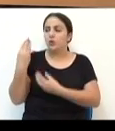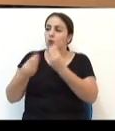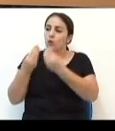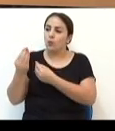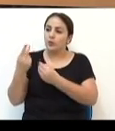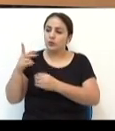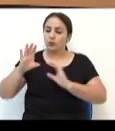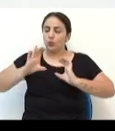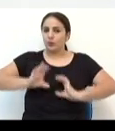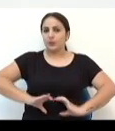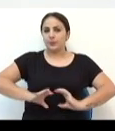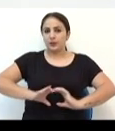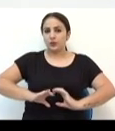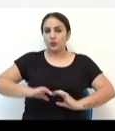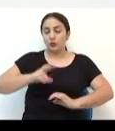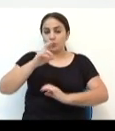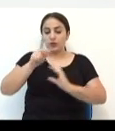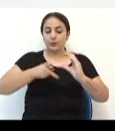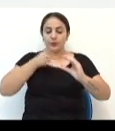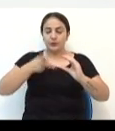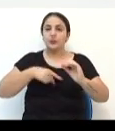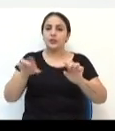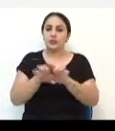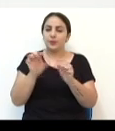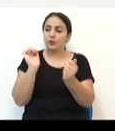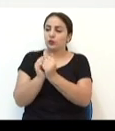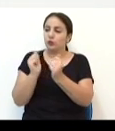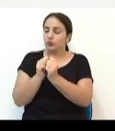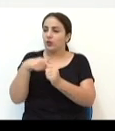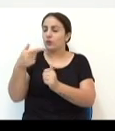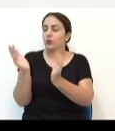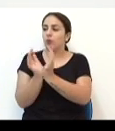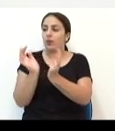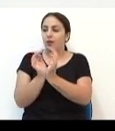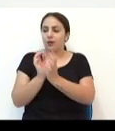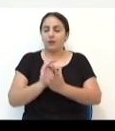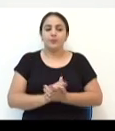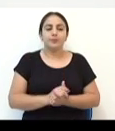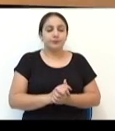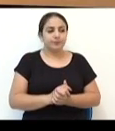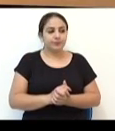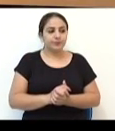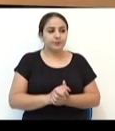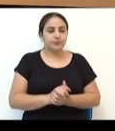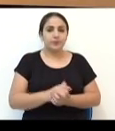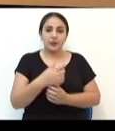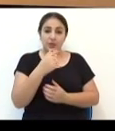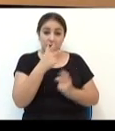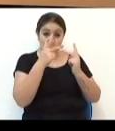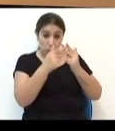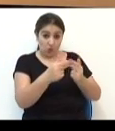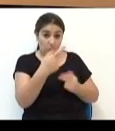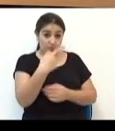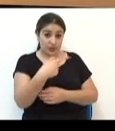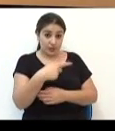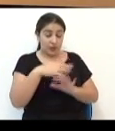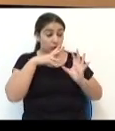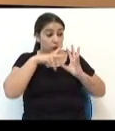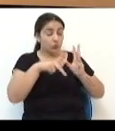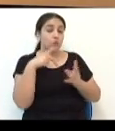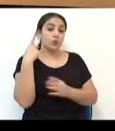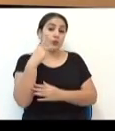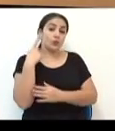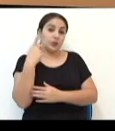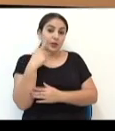como deve ser a sua postura no Poder Legislativo e também junto aos demais colegas? Como aqui, todo